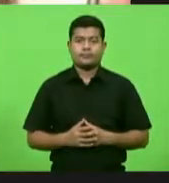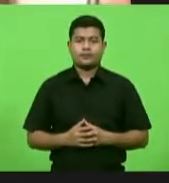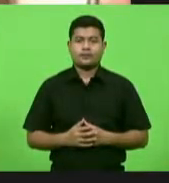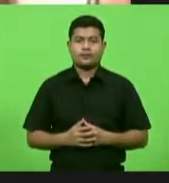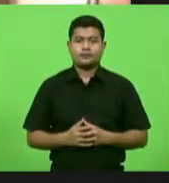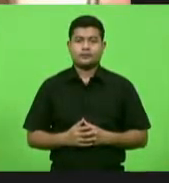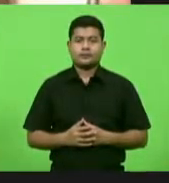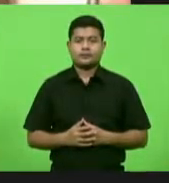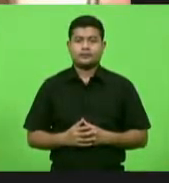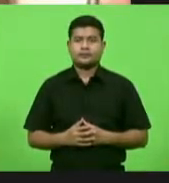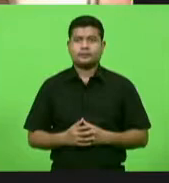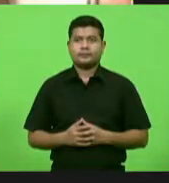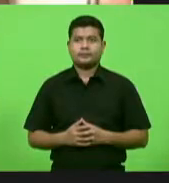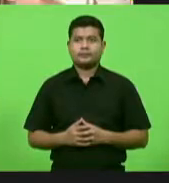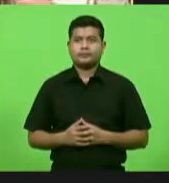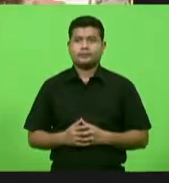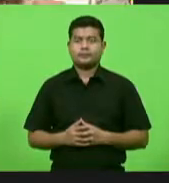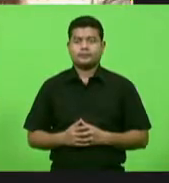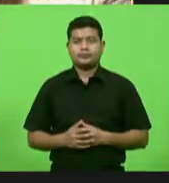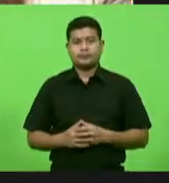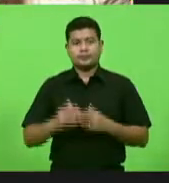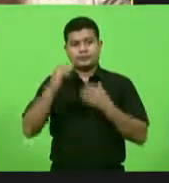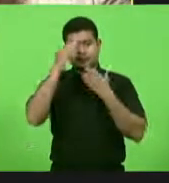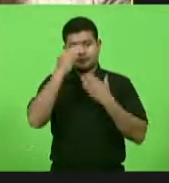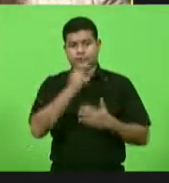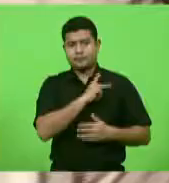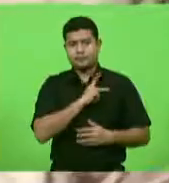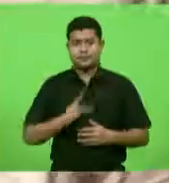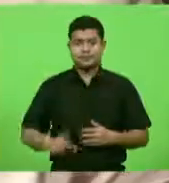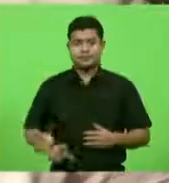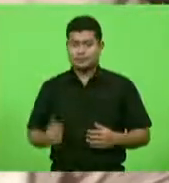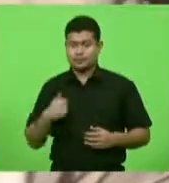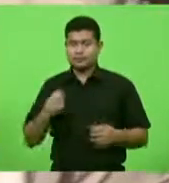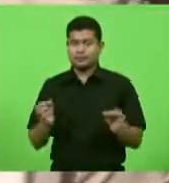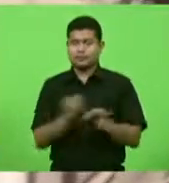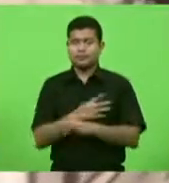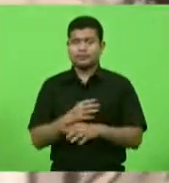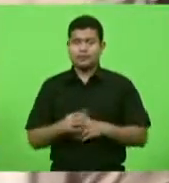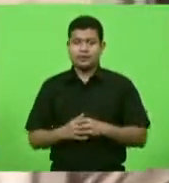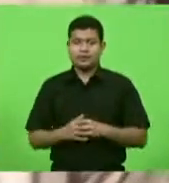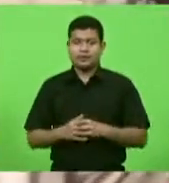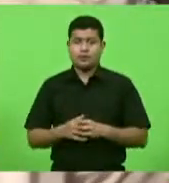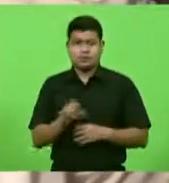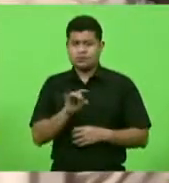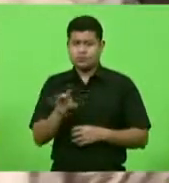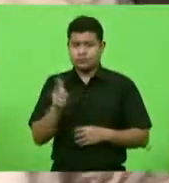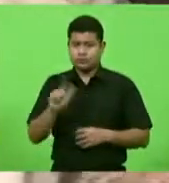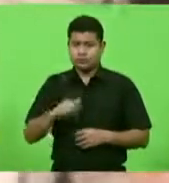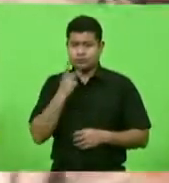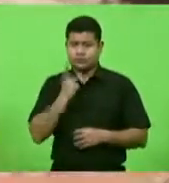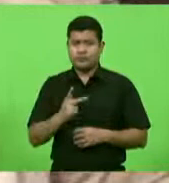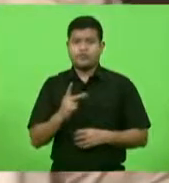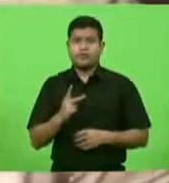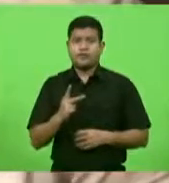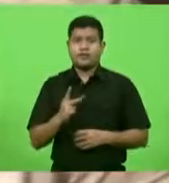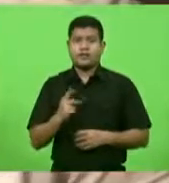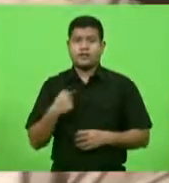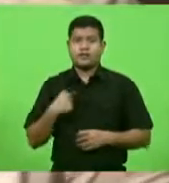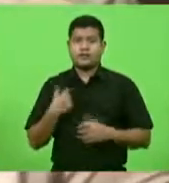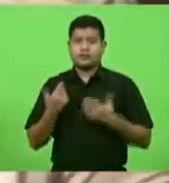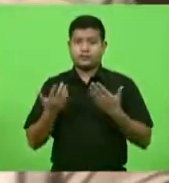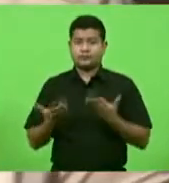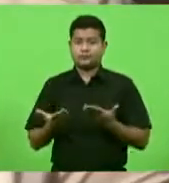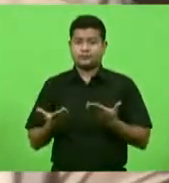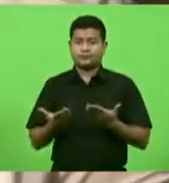deputada 30 segundos só mesmo reiterar essa palavra de